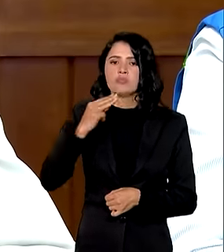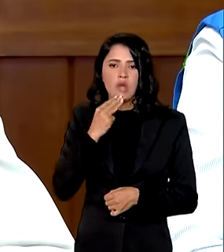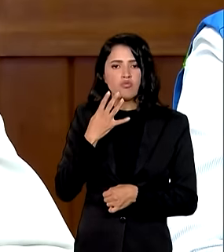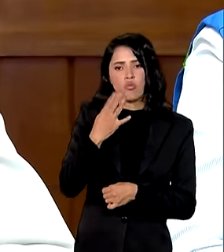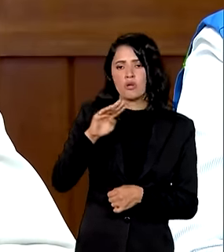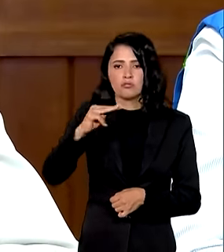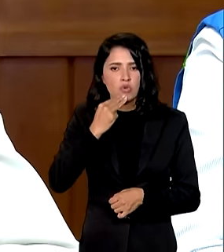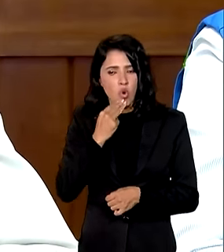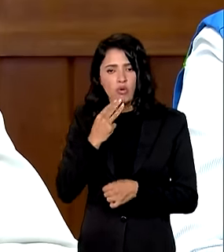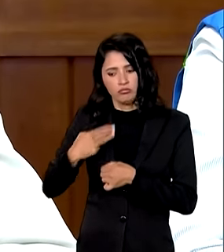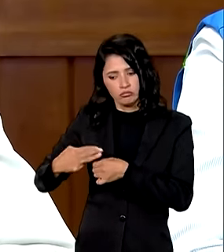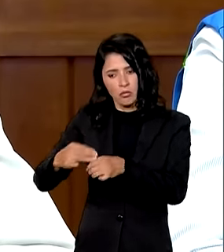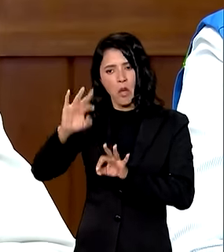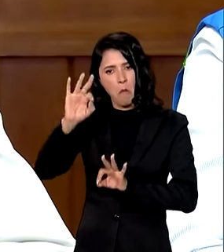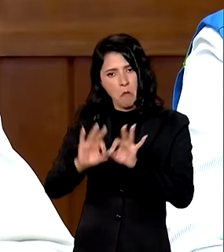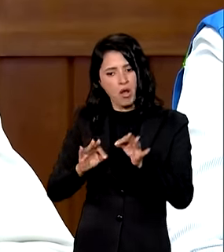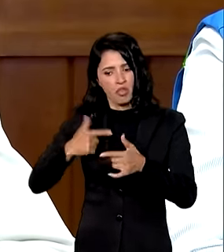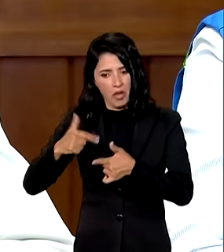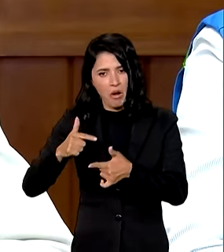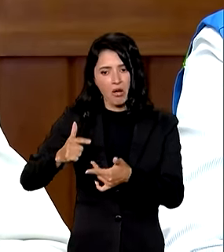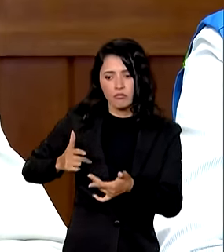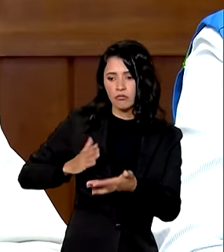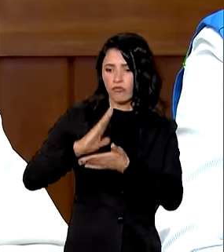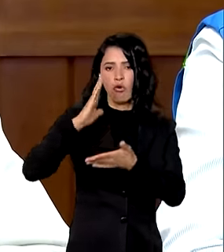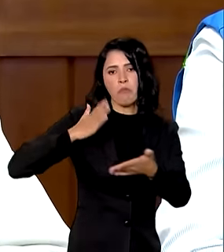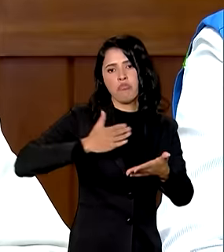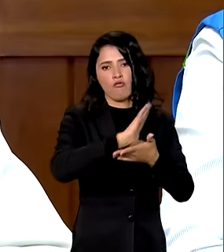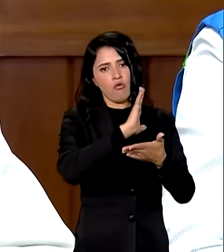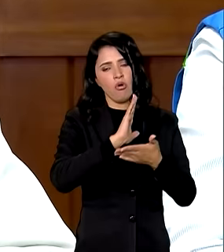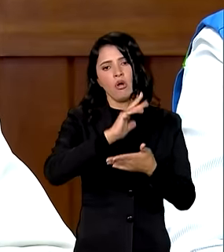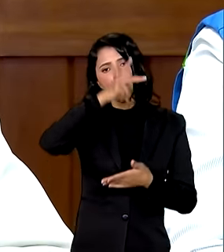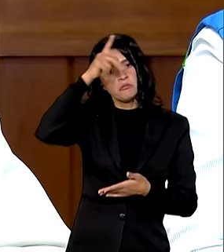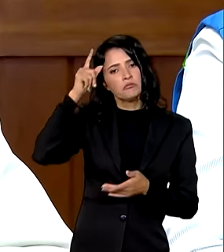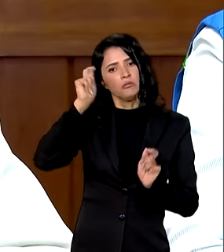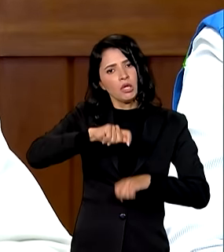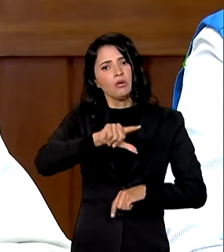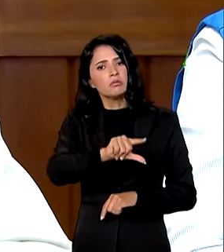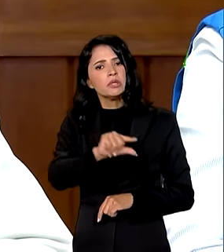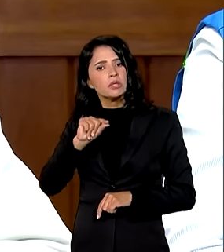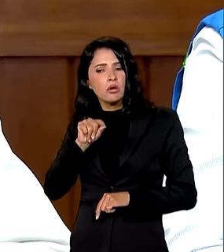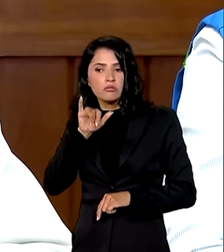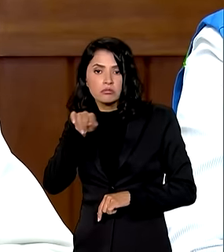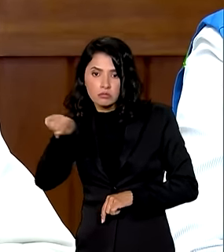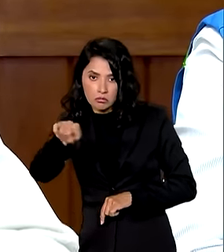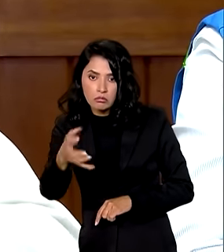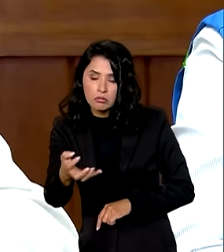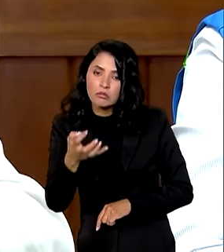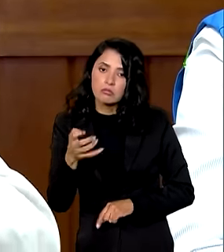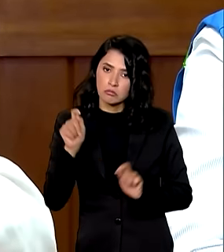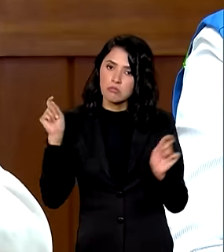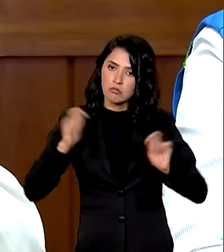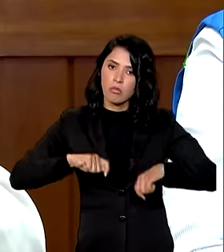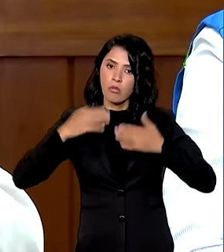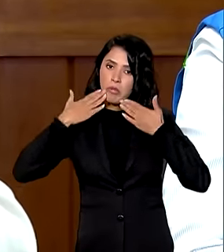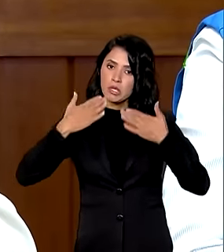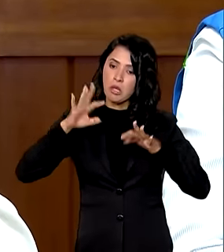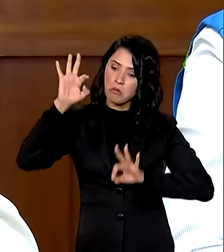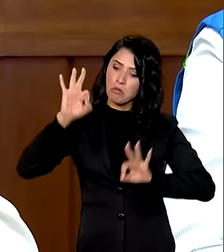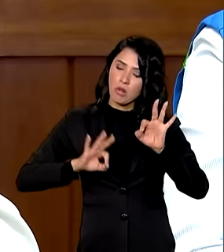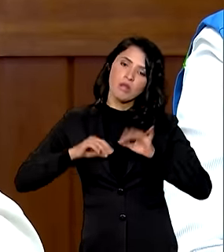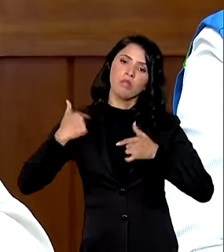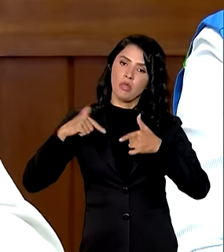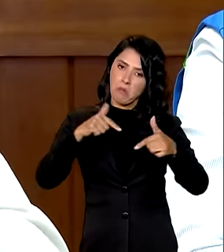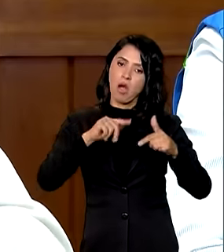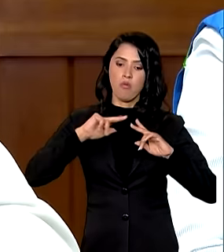milhões as prefeituras elas tem essa opção se elas quiserem elas podem apresentar um plano de trabalho